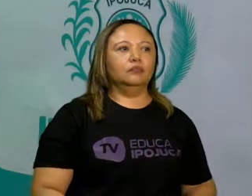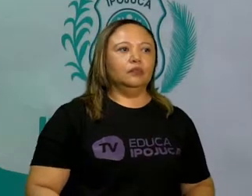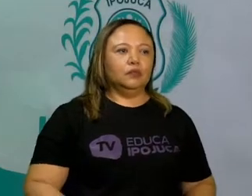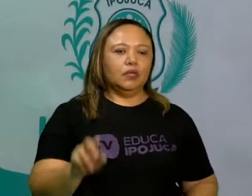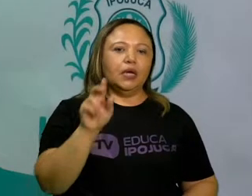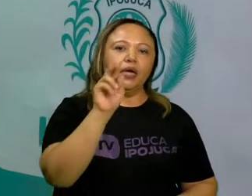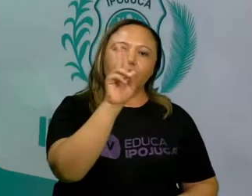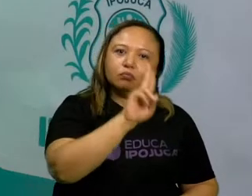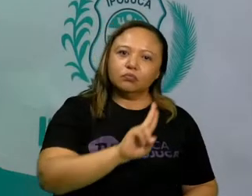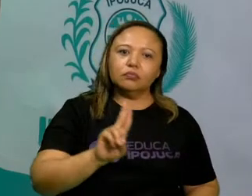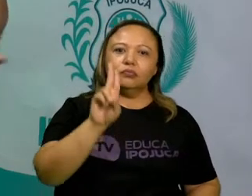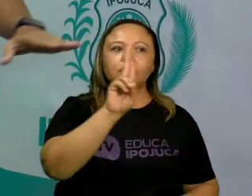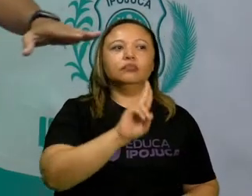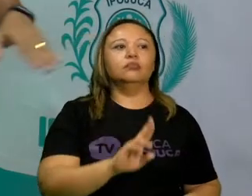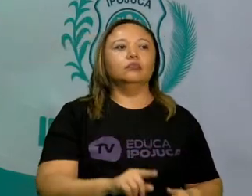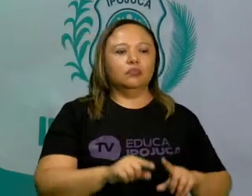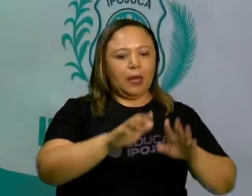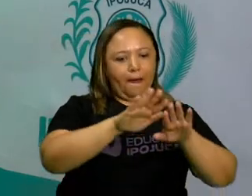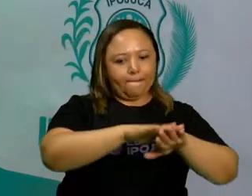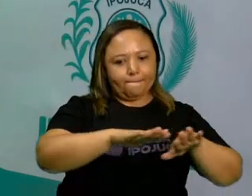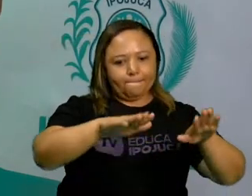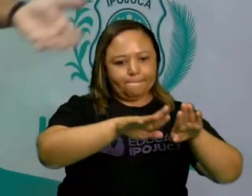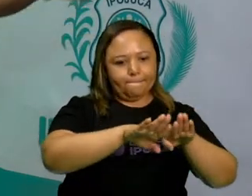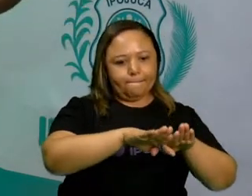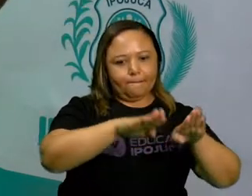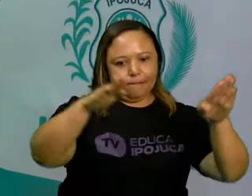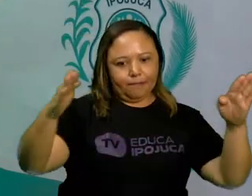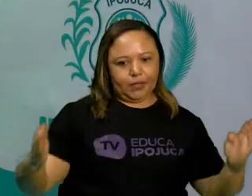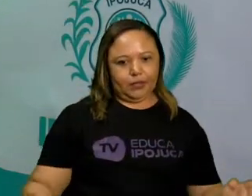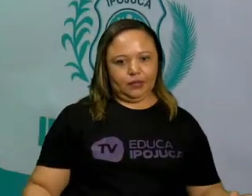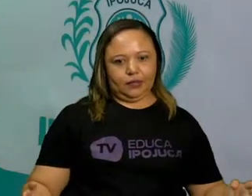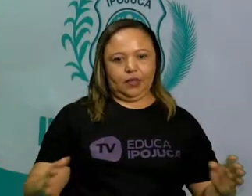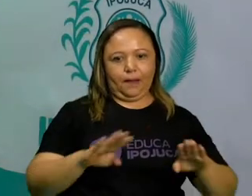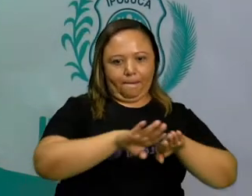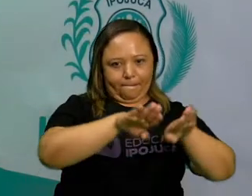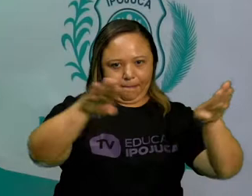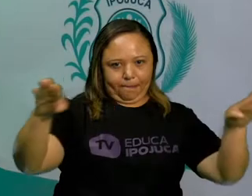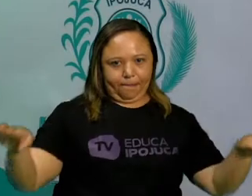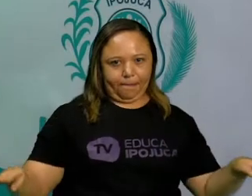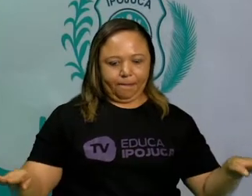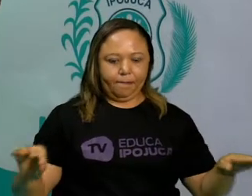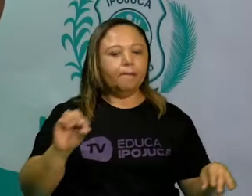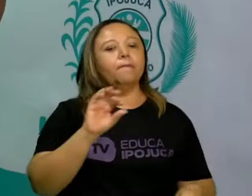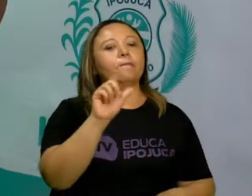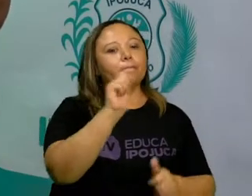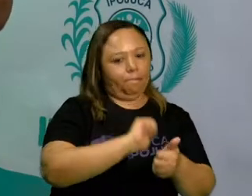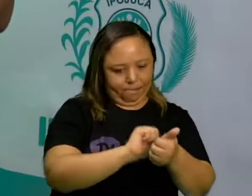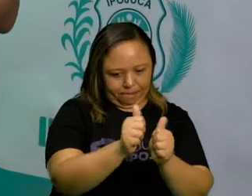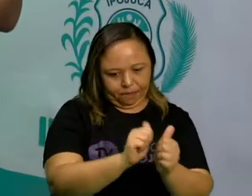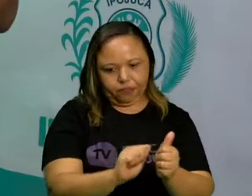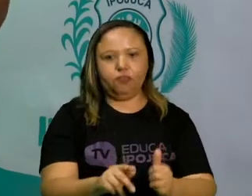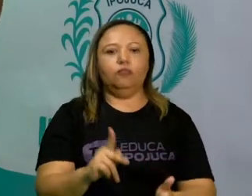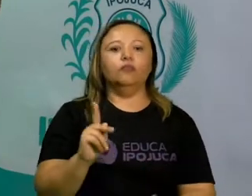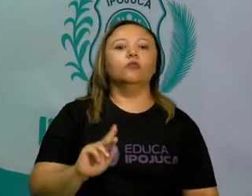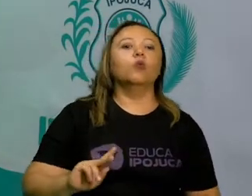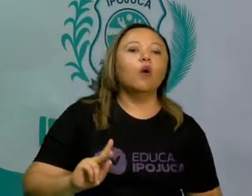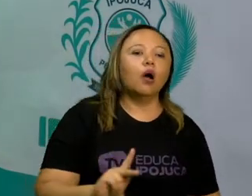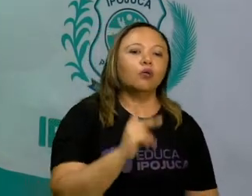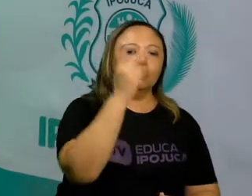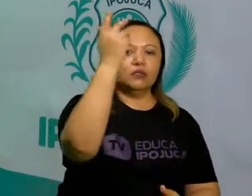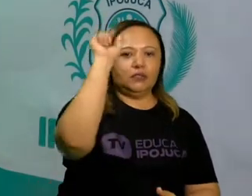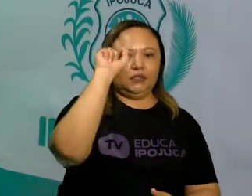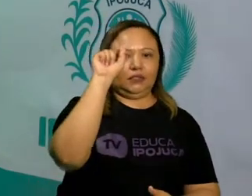utilização de mesas ou tábuas, né? Aonde mais frequentemente a gente vai